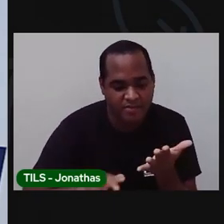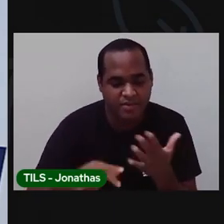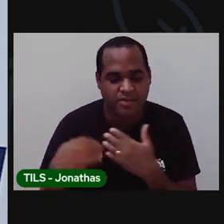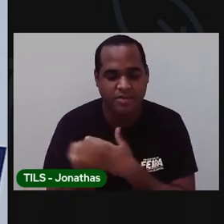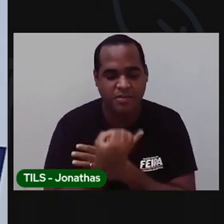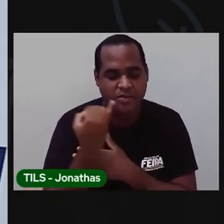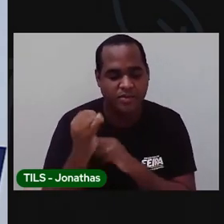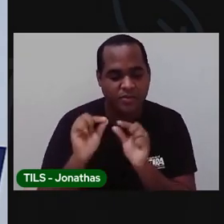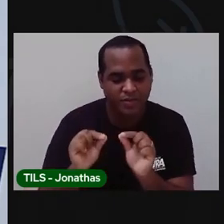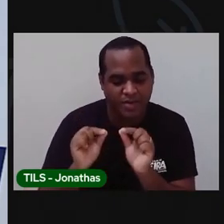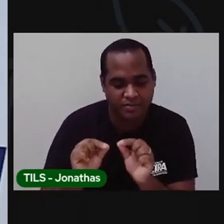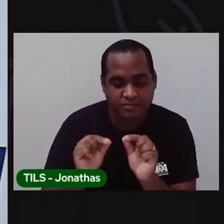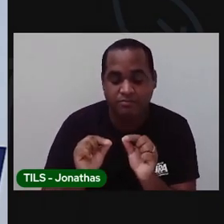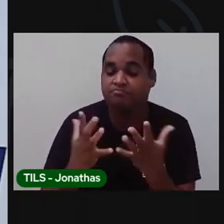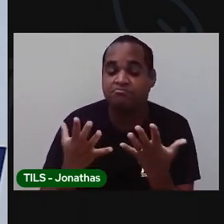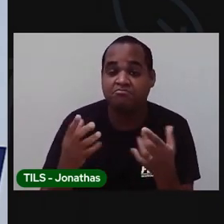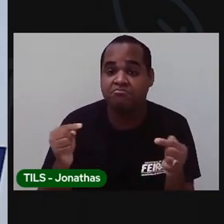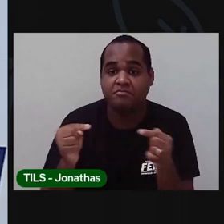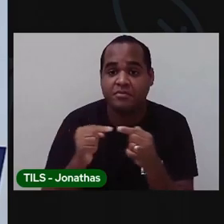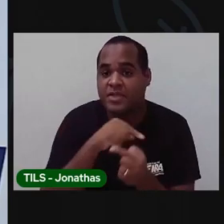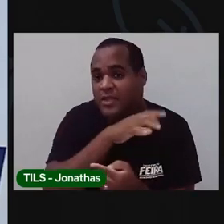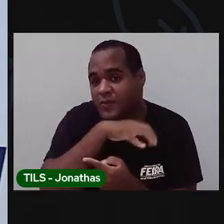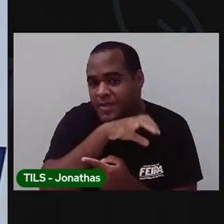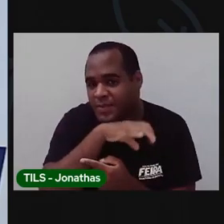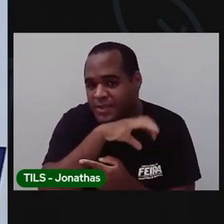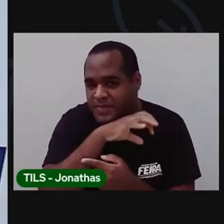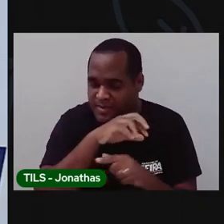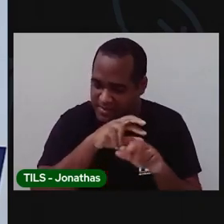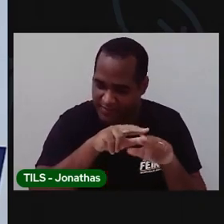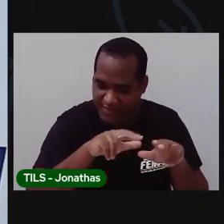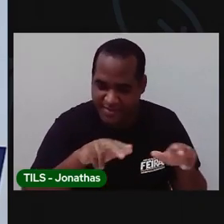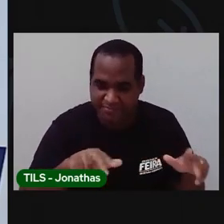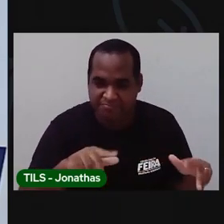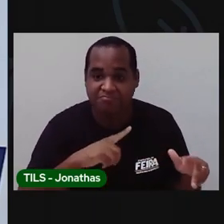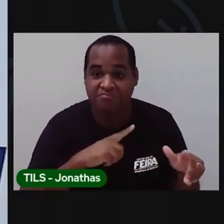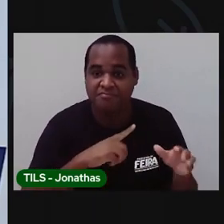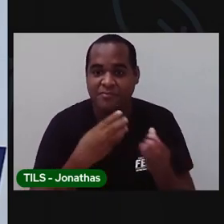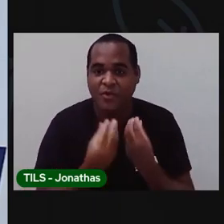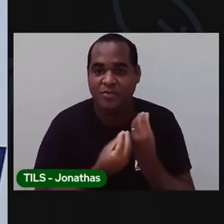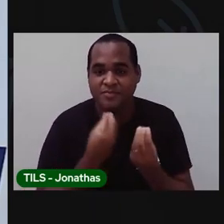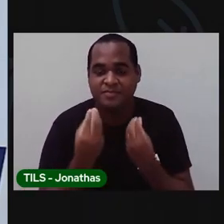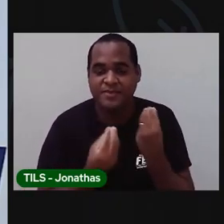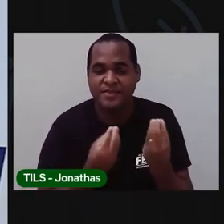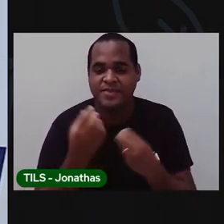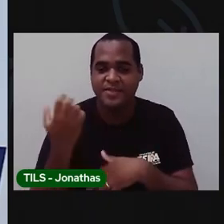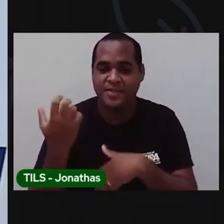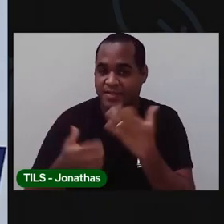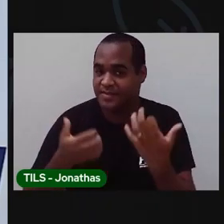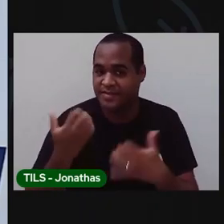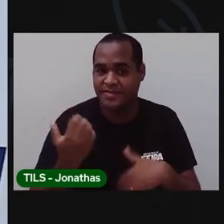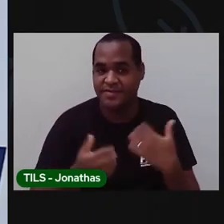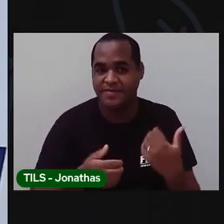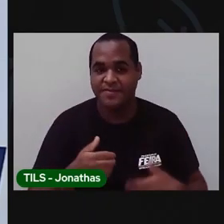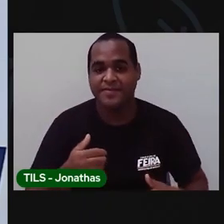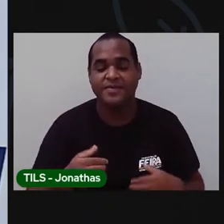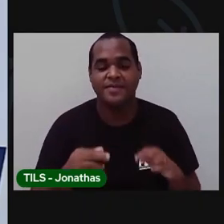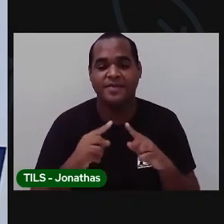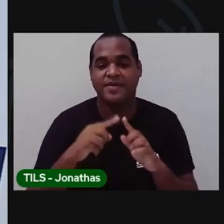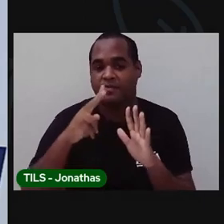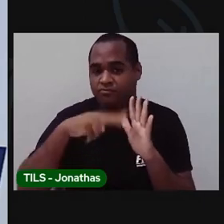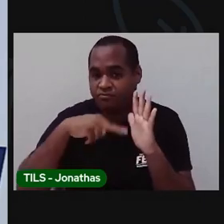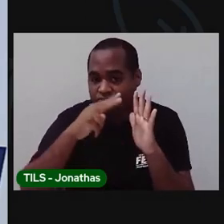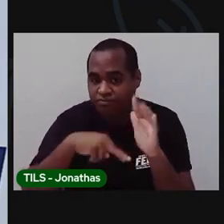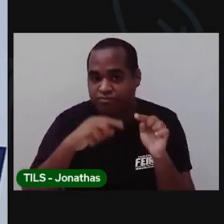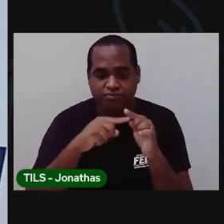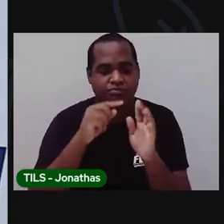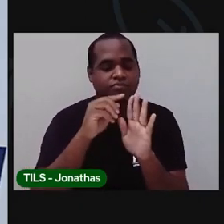também os animais que estavam nessa atividade. Olha só. A gente fez a leitura da capa. Tinha